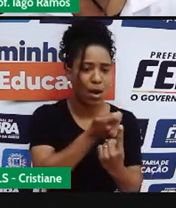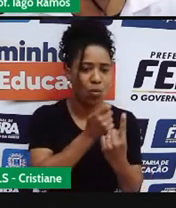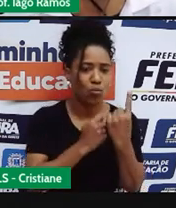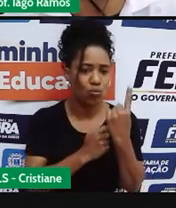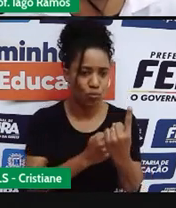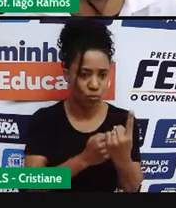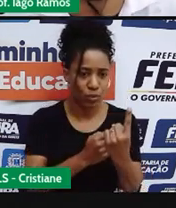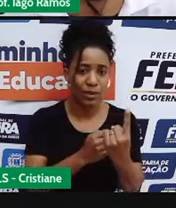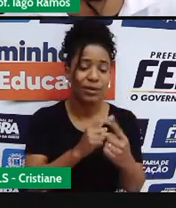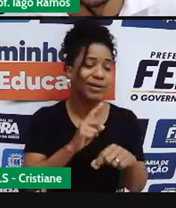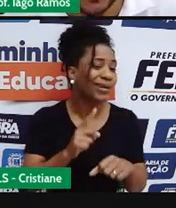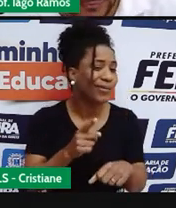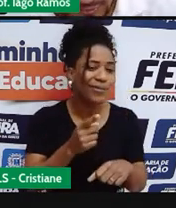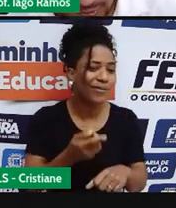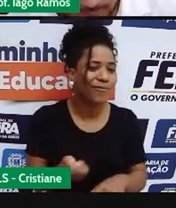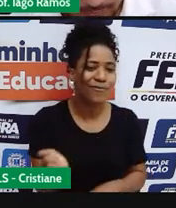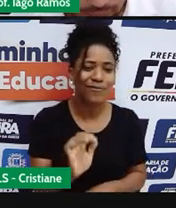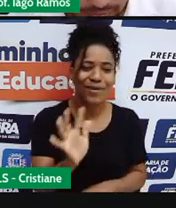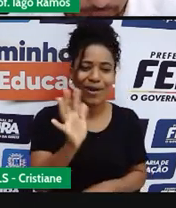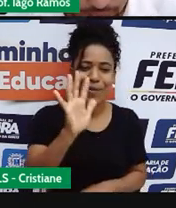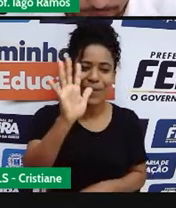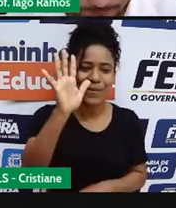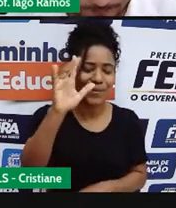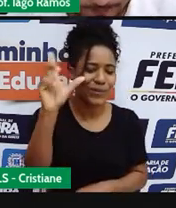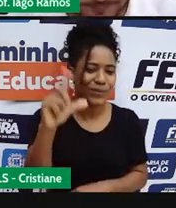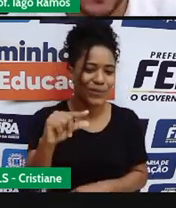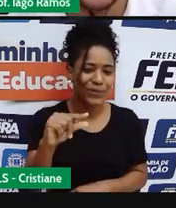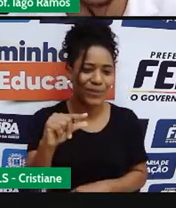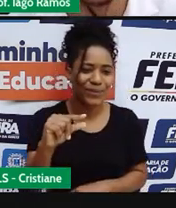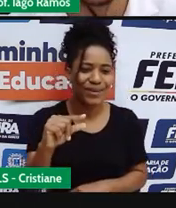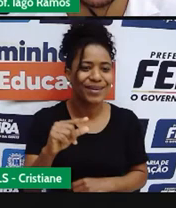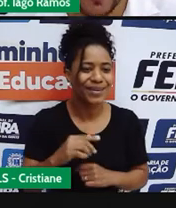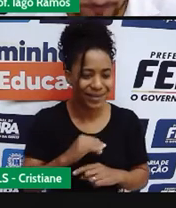É isso aí, ó. Diminuindo...